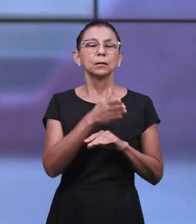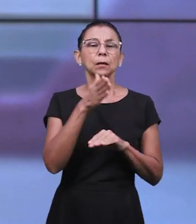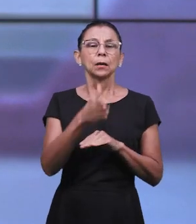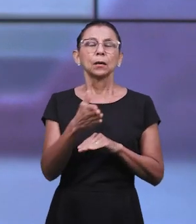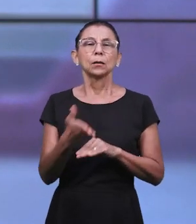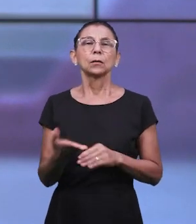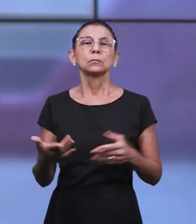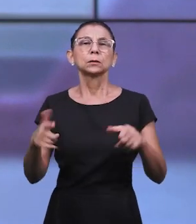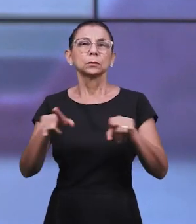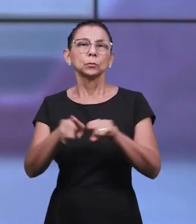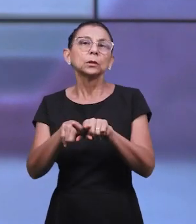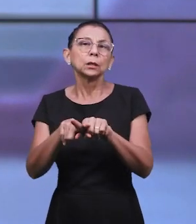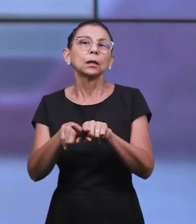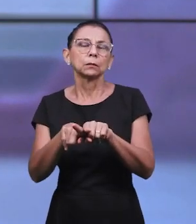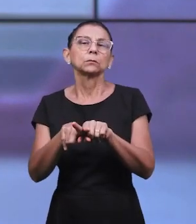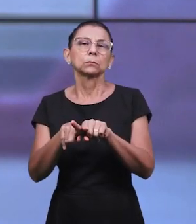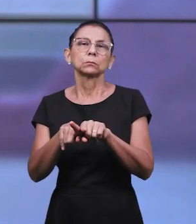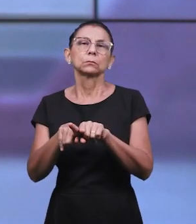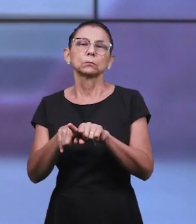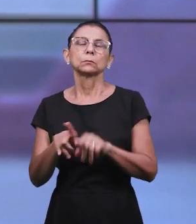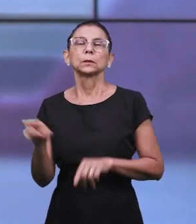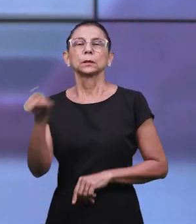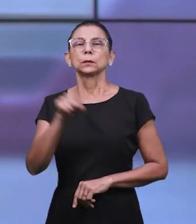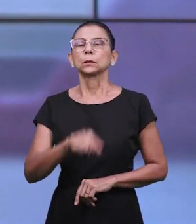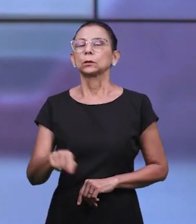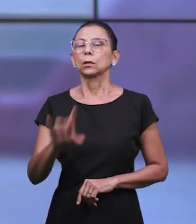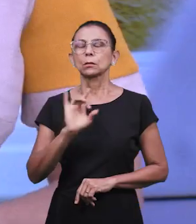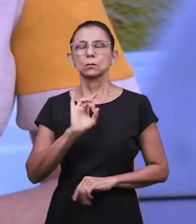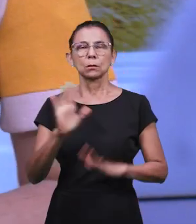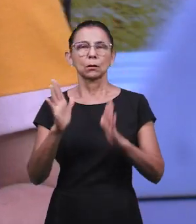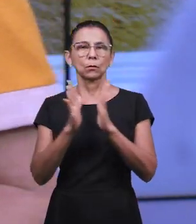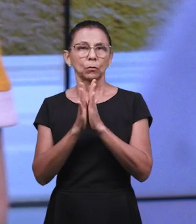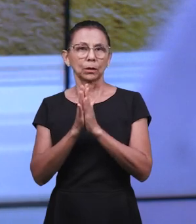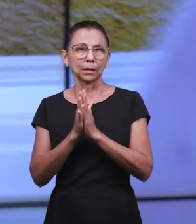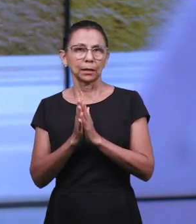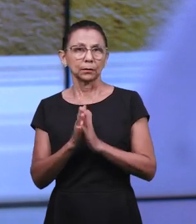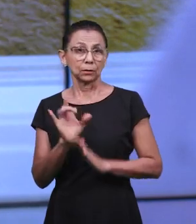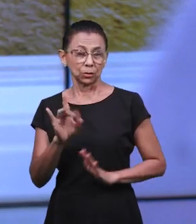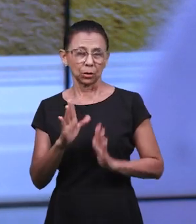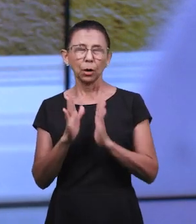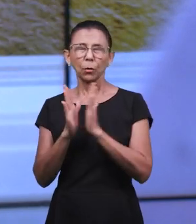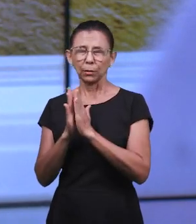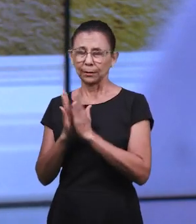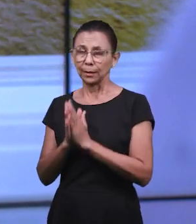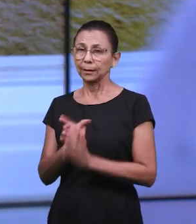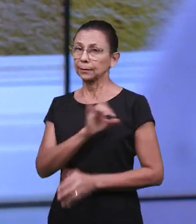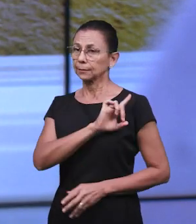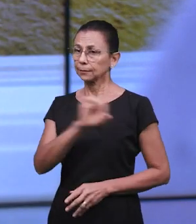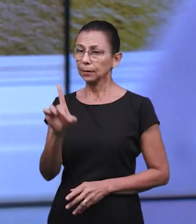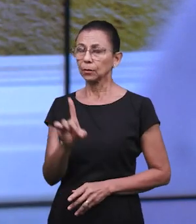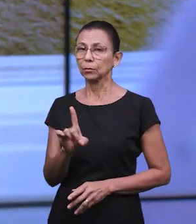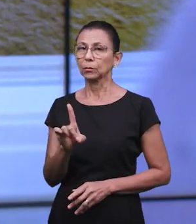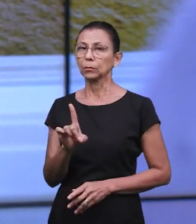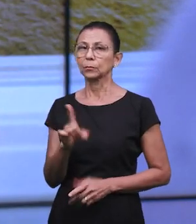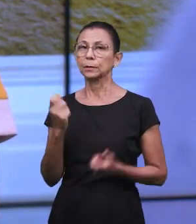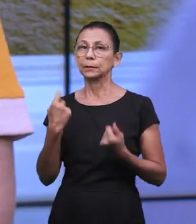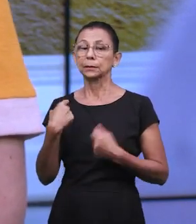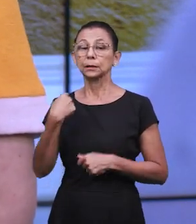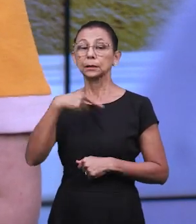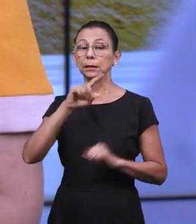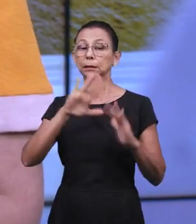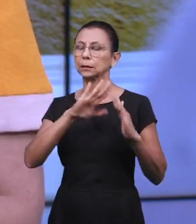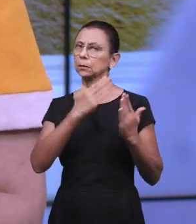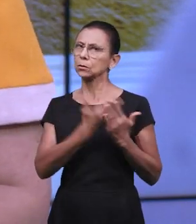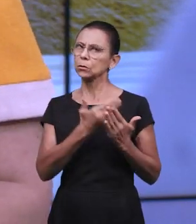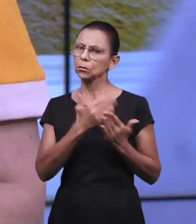lugares ao mesmo tempo. E nós pais devemos orar. Então basta orar? Não, também precisamos ir à escola